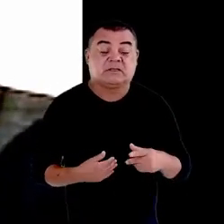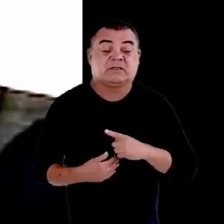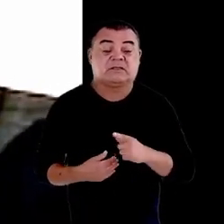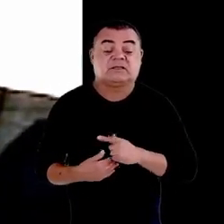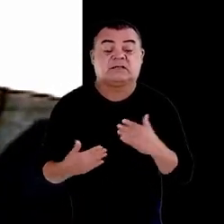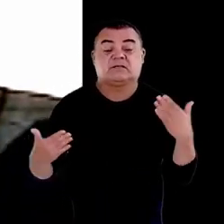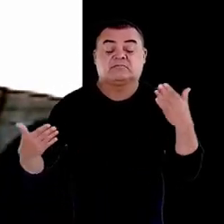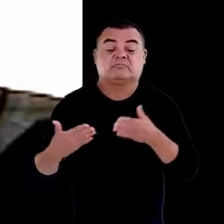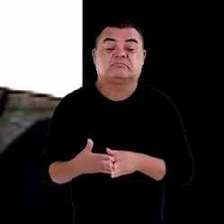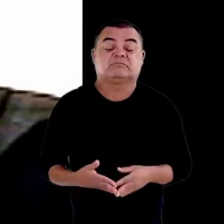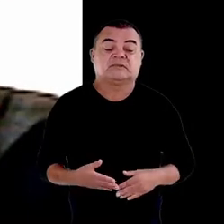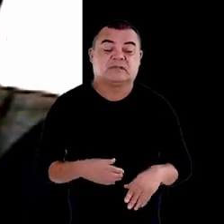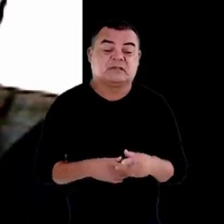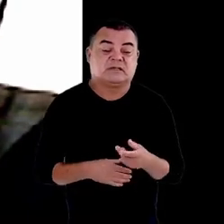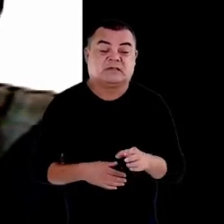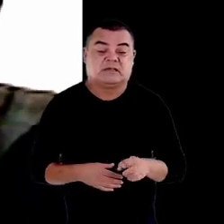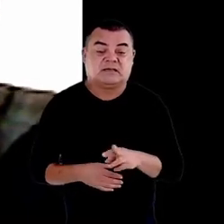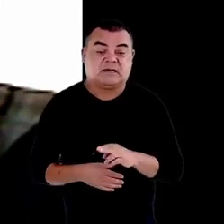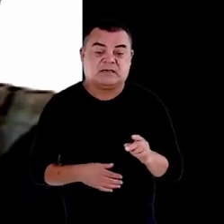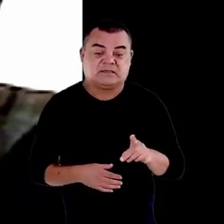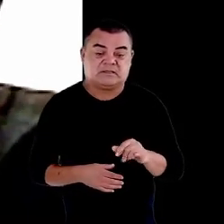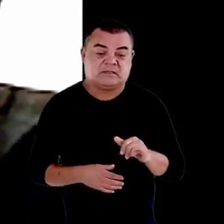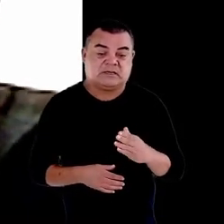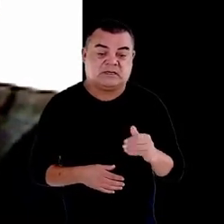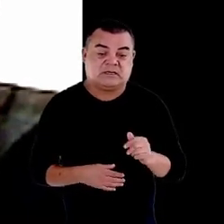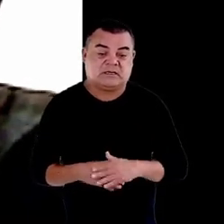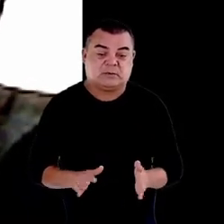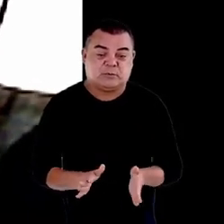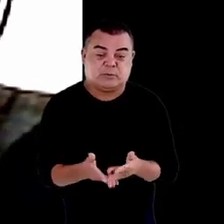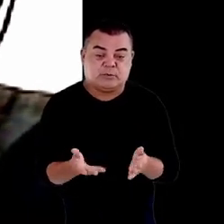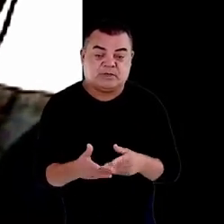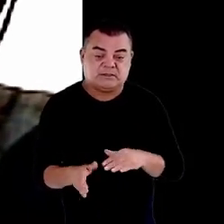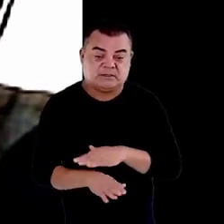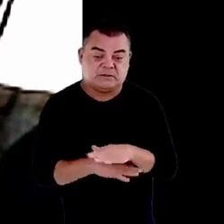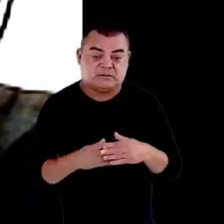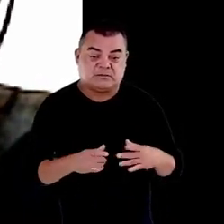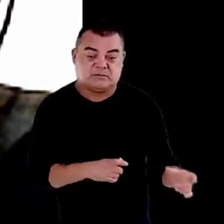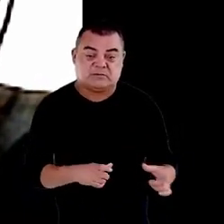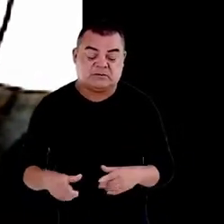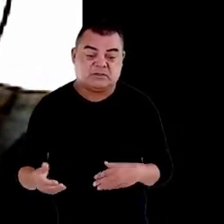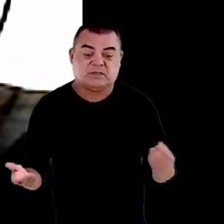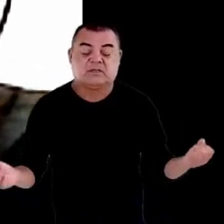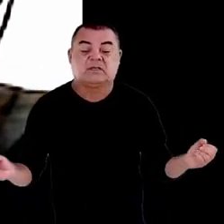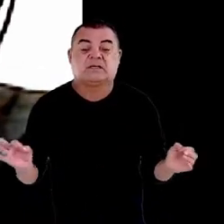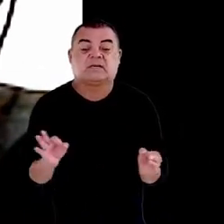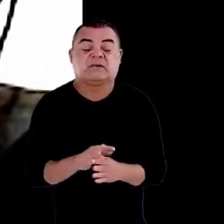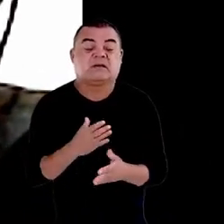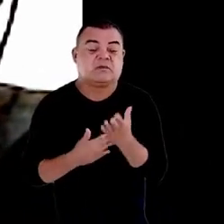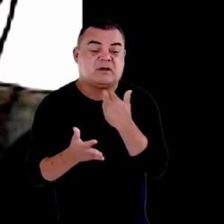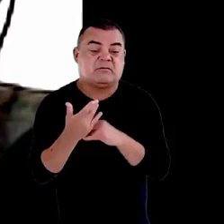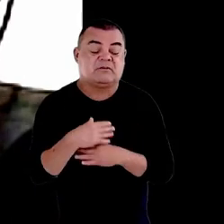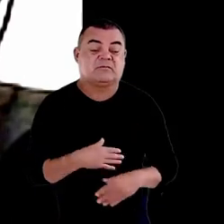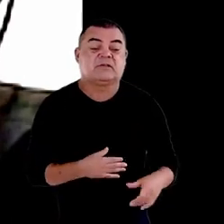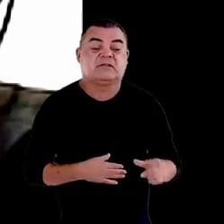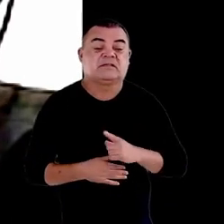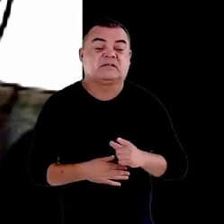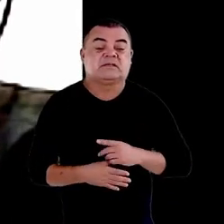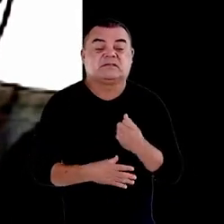erradicar a pobreza em todas as suas formas em todos os lugares acabar com a fome e alcançar a segurança